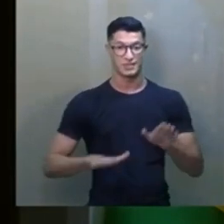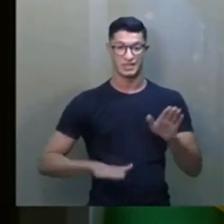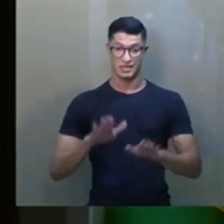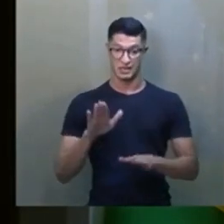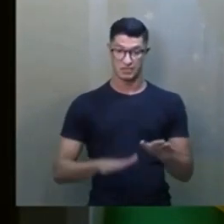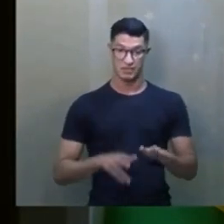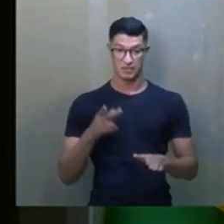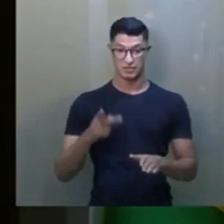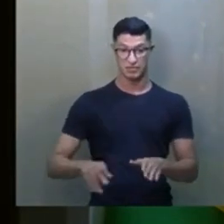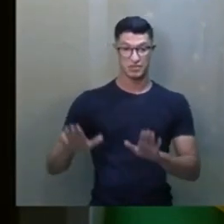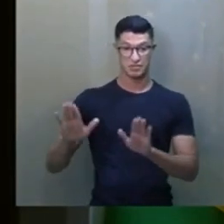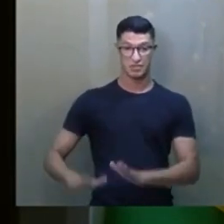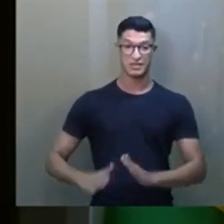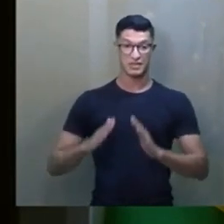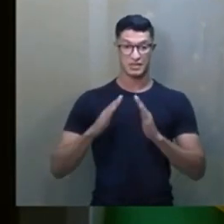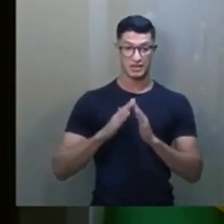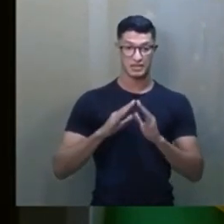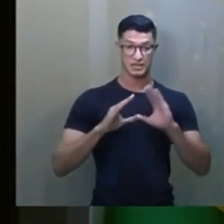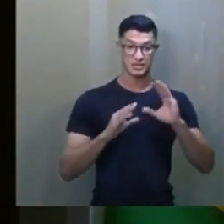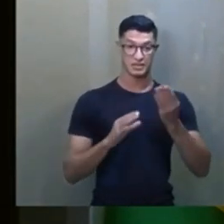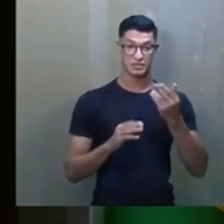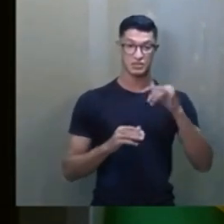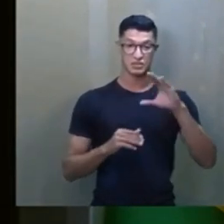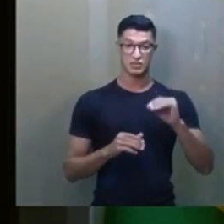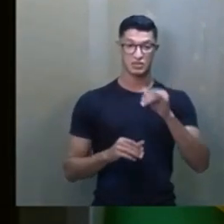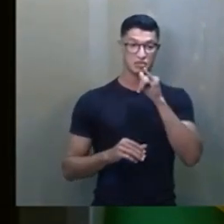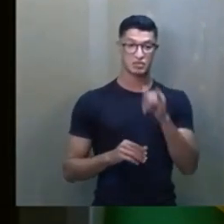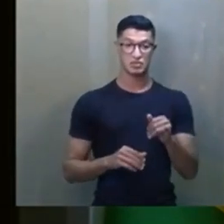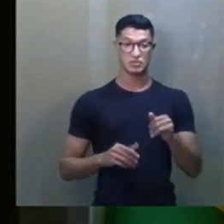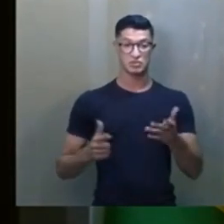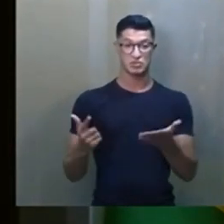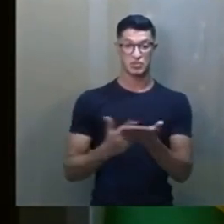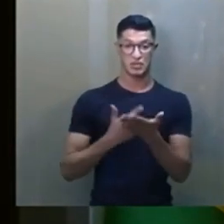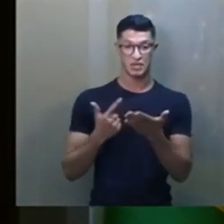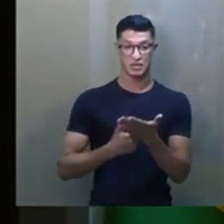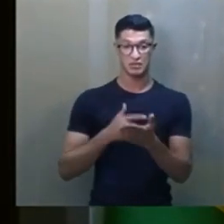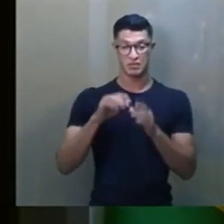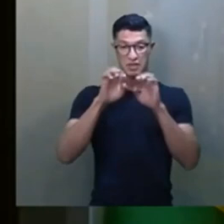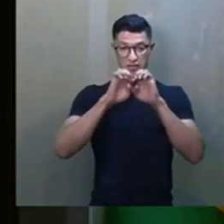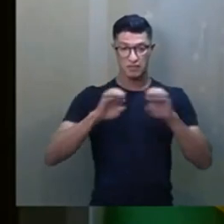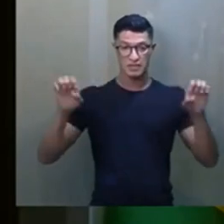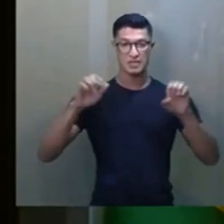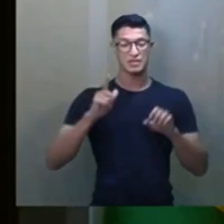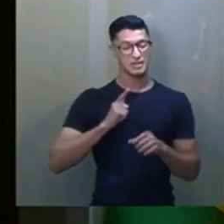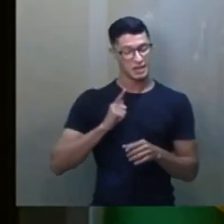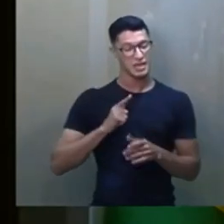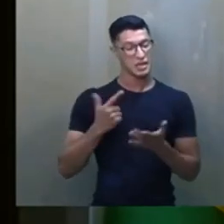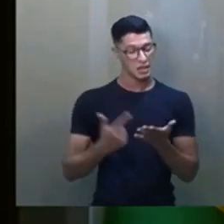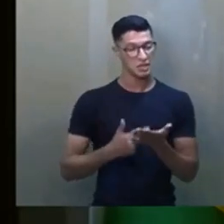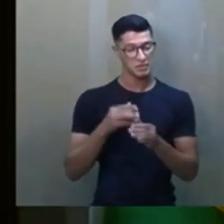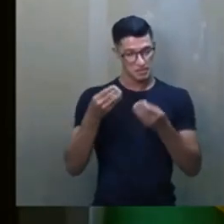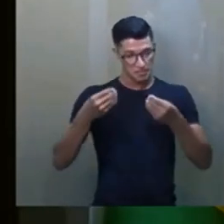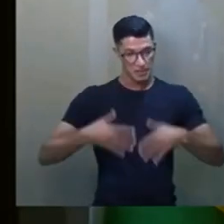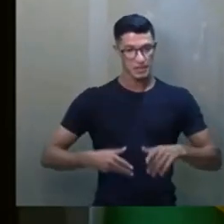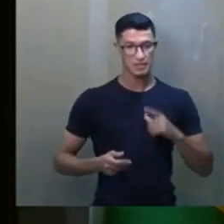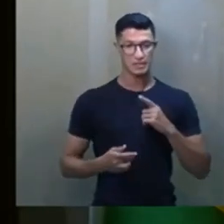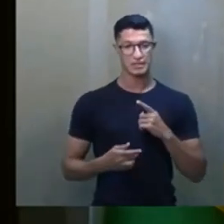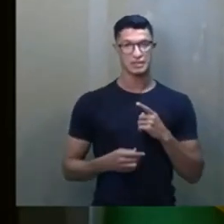você deixa sua arma em casa. E o Chico diz isso no livro, o Evangelho de Chico Xavier, de Carlos Baceli. Que